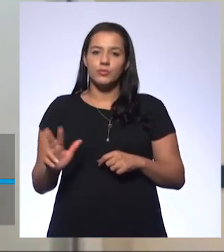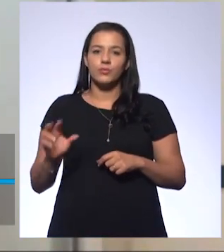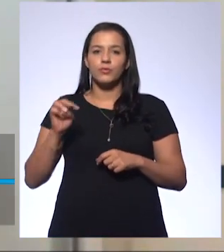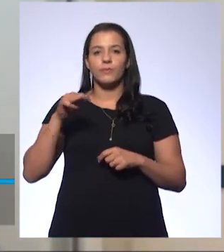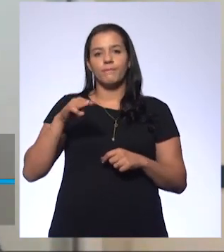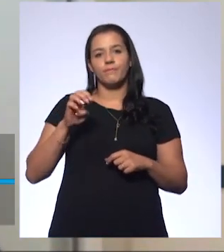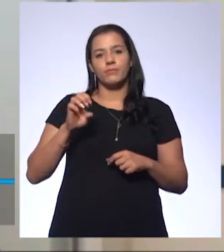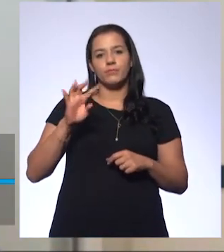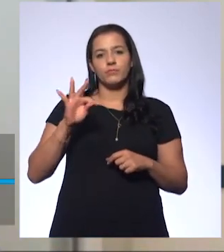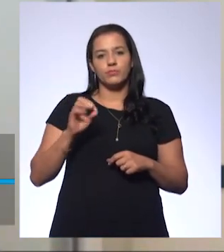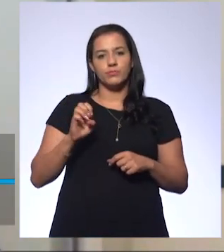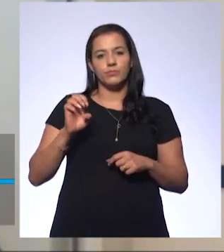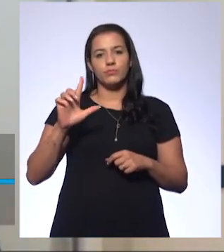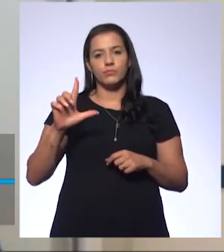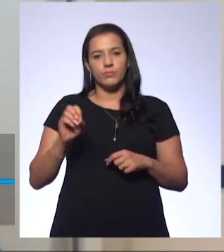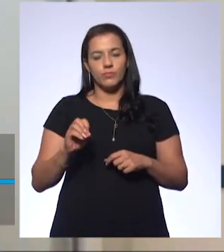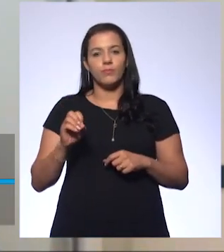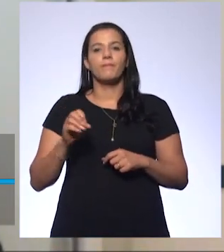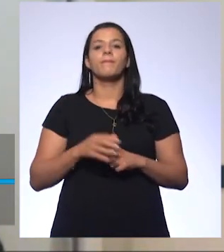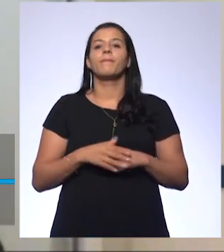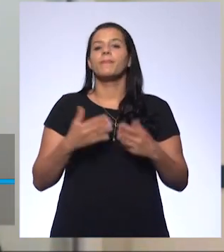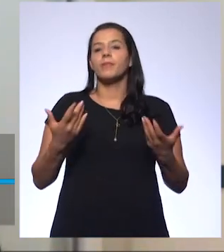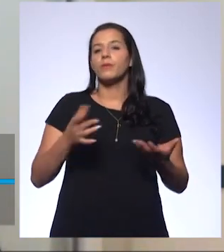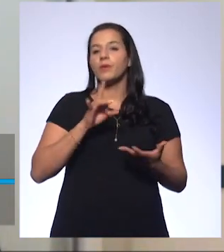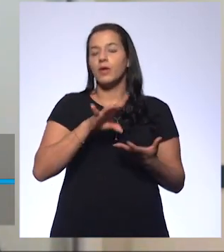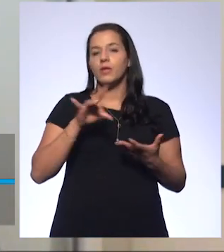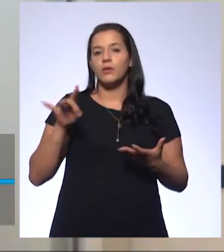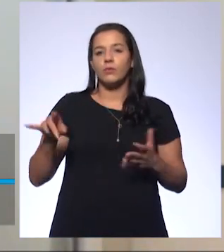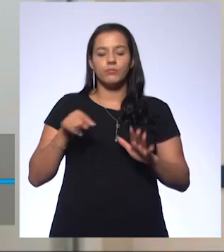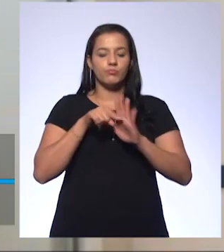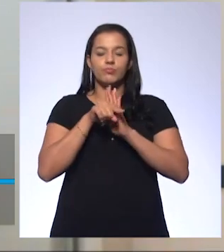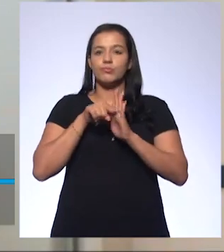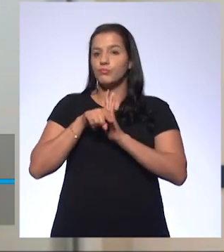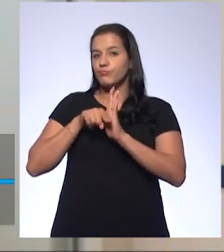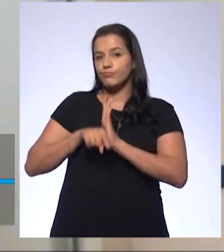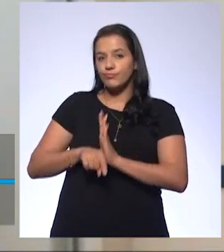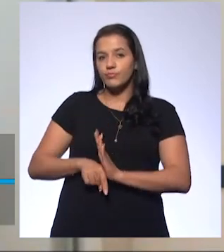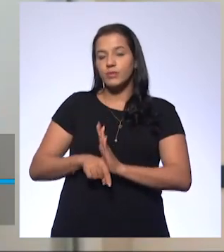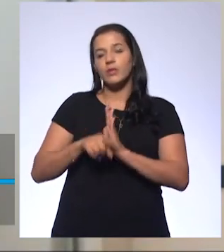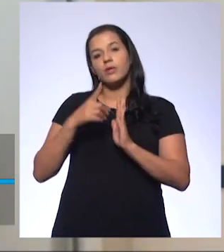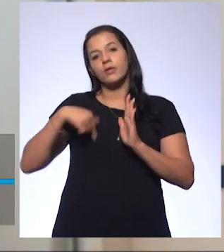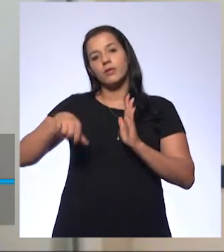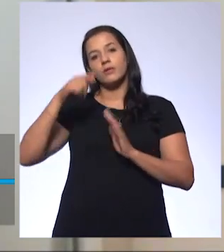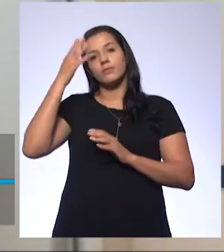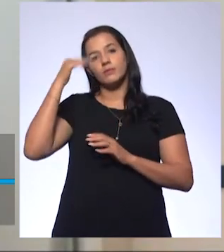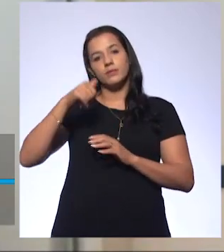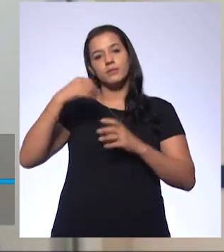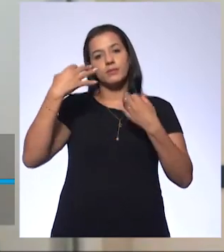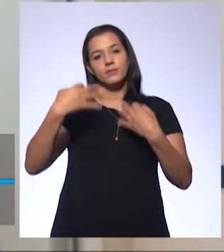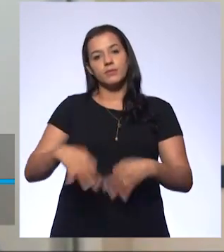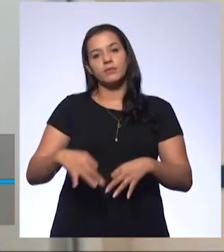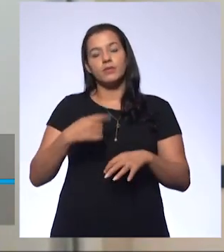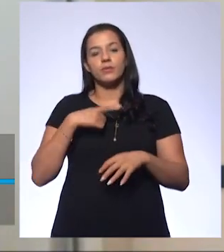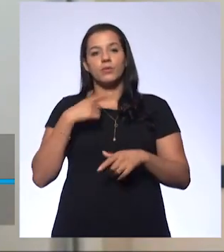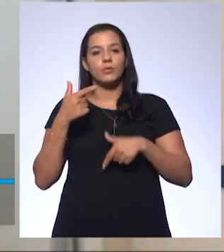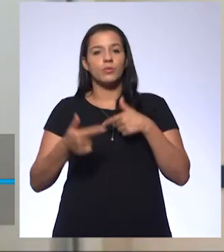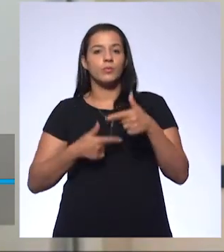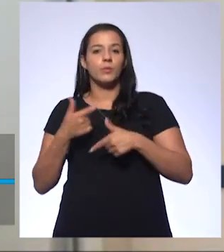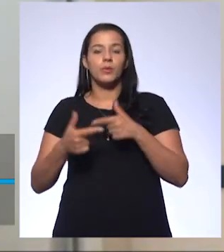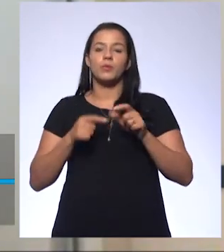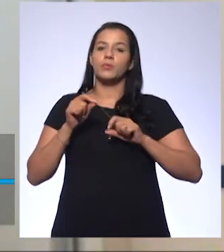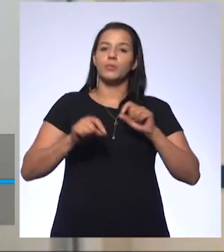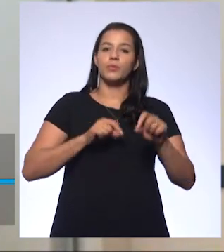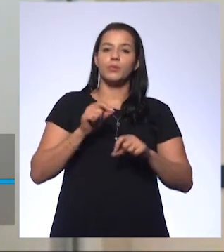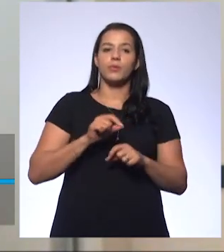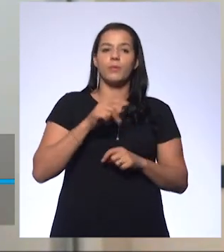atender a uma faixa de pH. Então, se eu quero fazer uma análise, eu tenho que saber mais ou menos com quem que eu estou trabalhando, qual